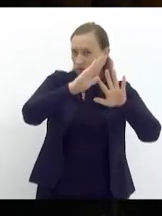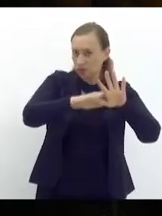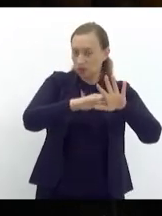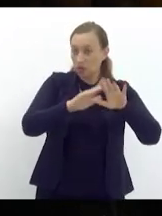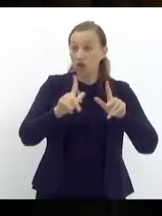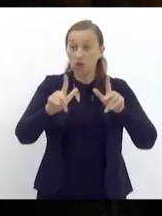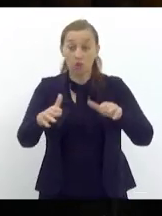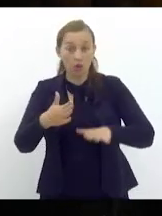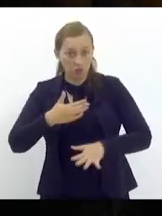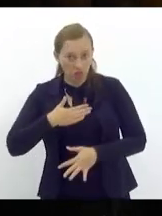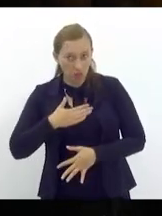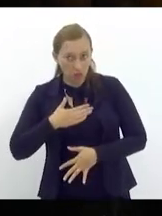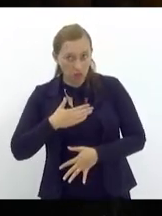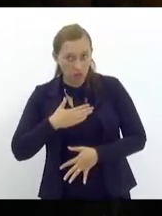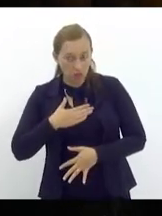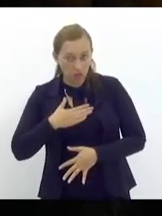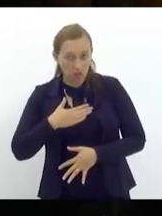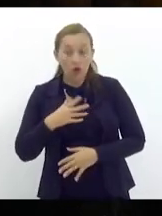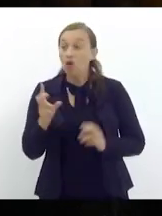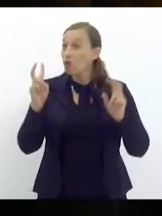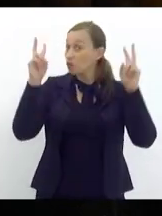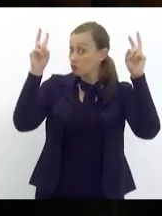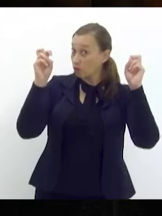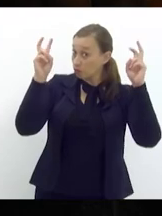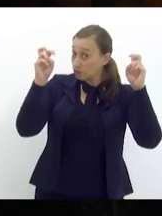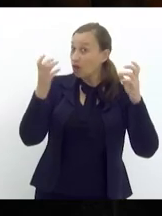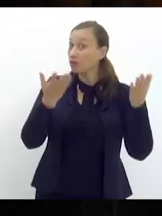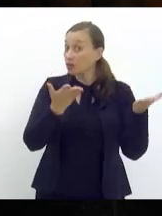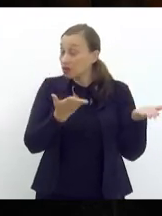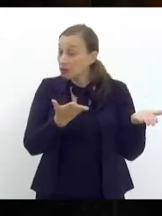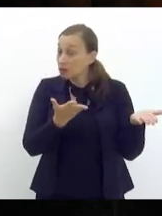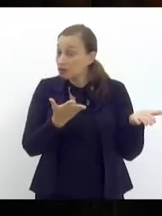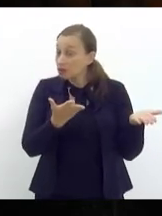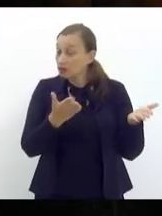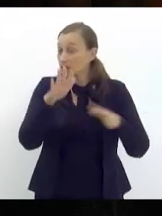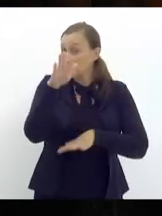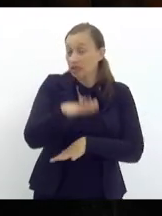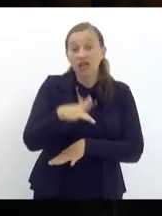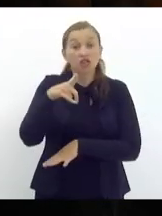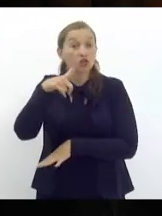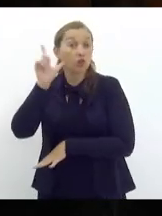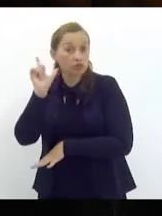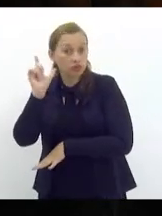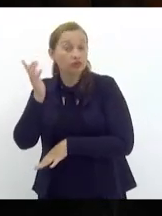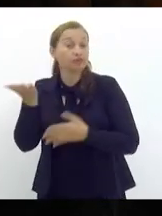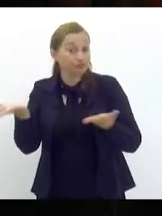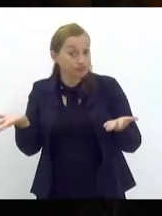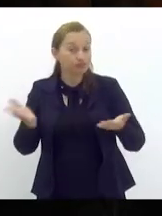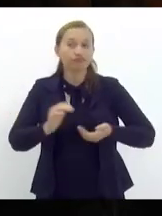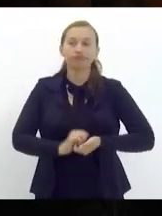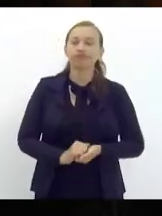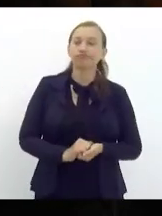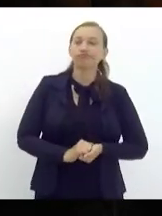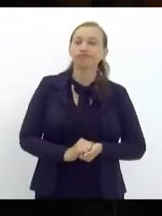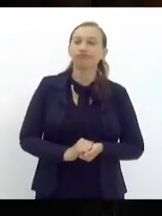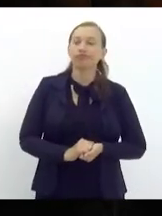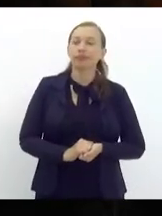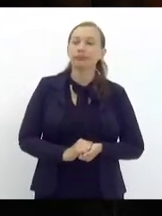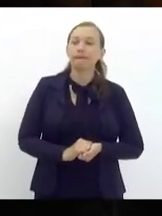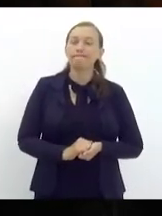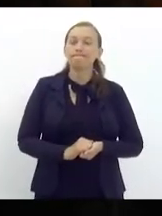foi o tema predominante na tarde de ontem o